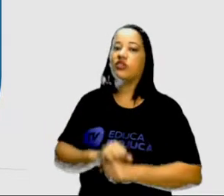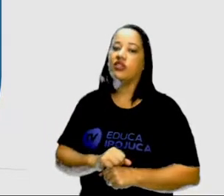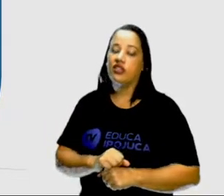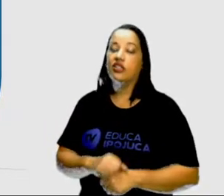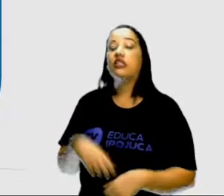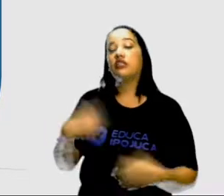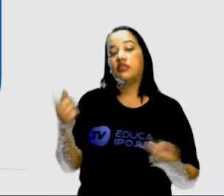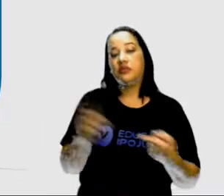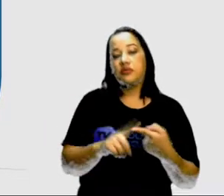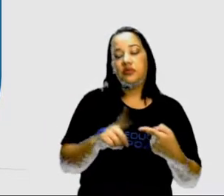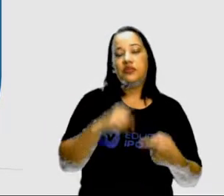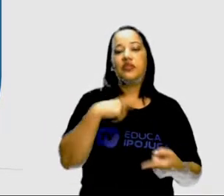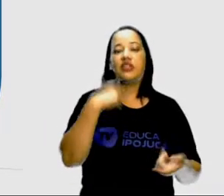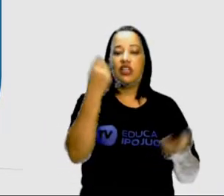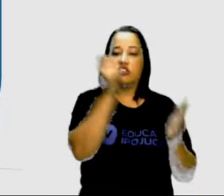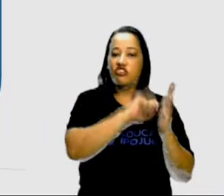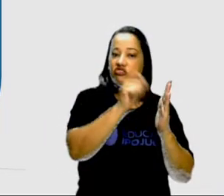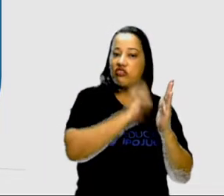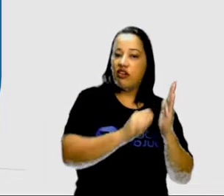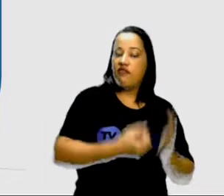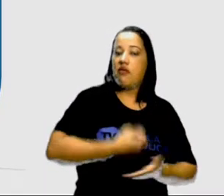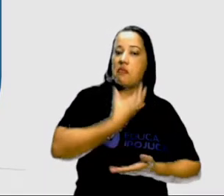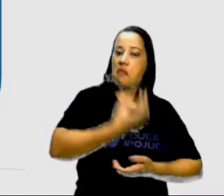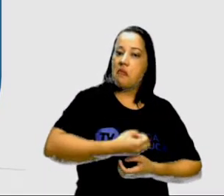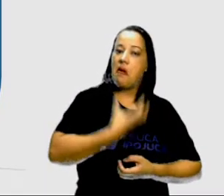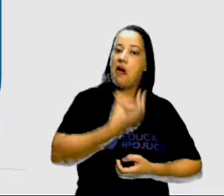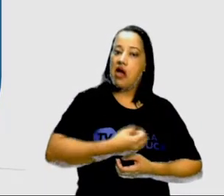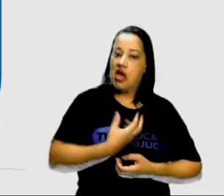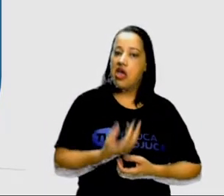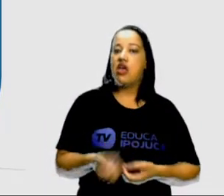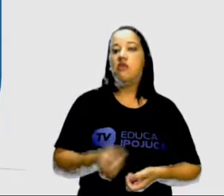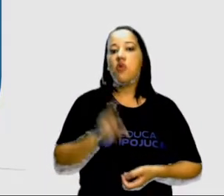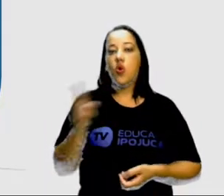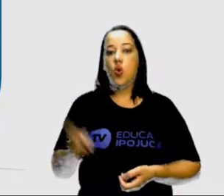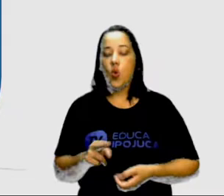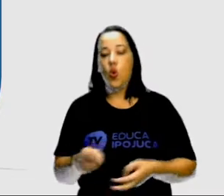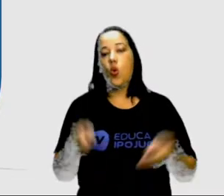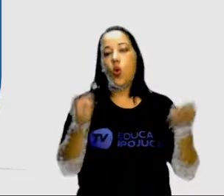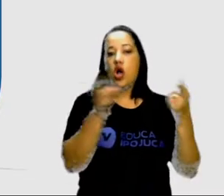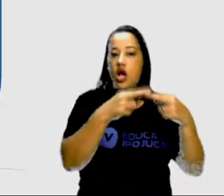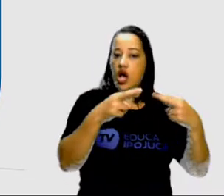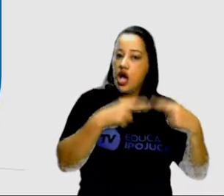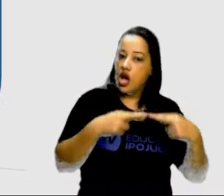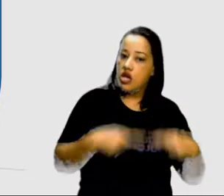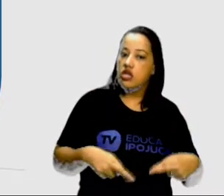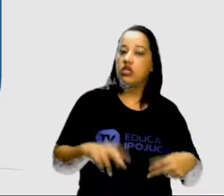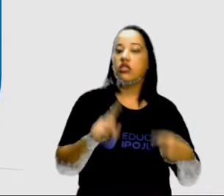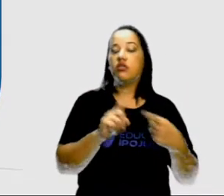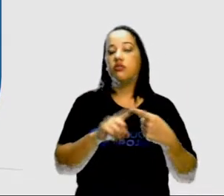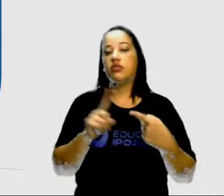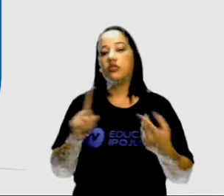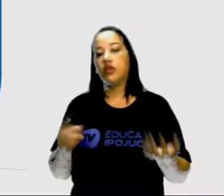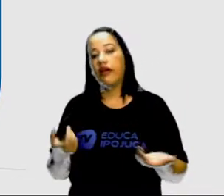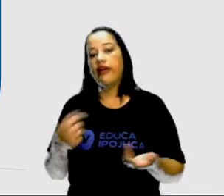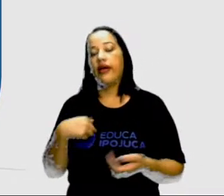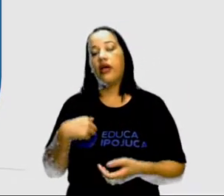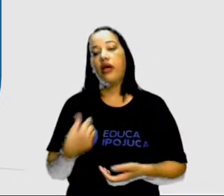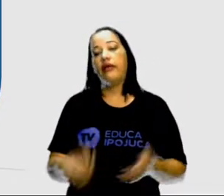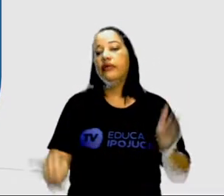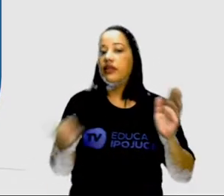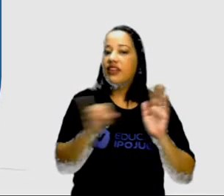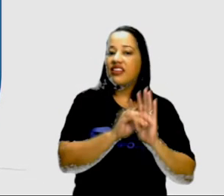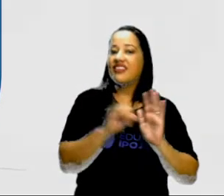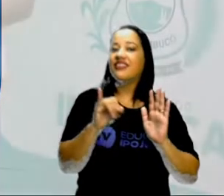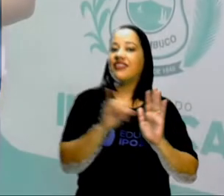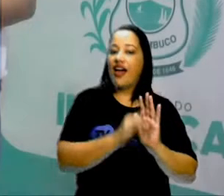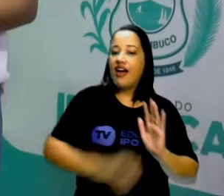de escrita dos poemas, que utilizam da rima e da métrica fixa para imprimir sua identidade regional.